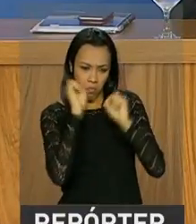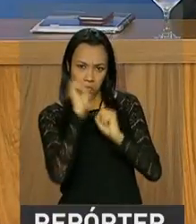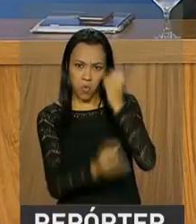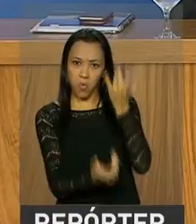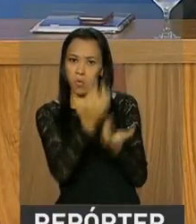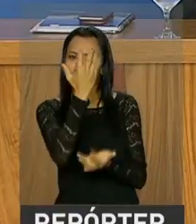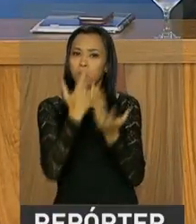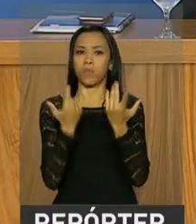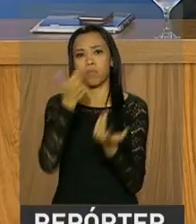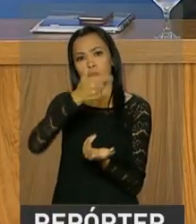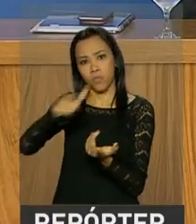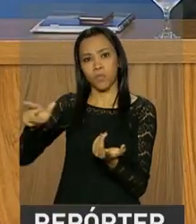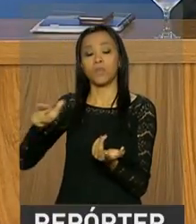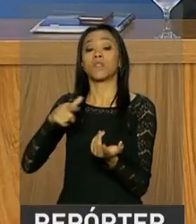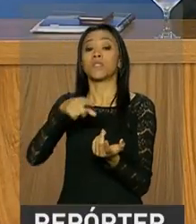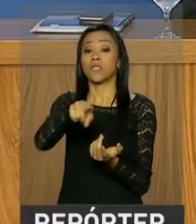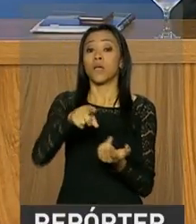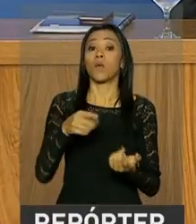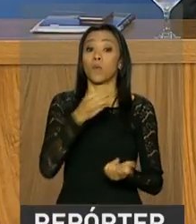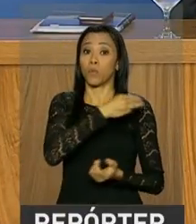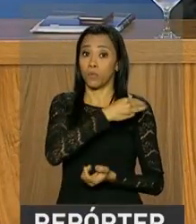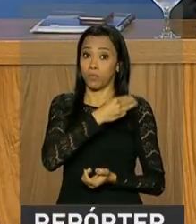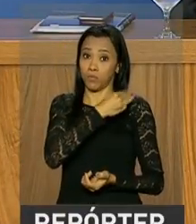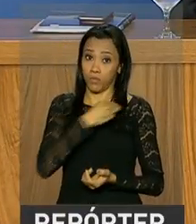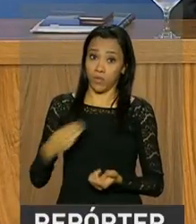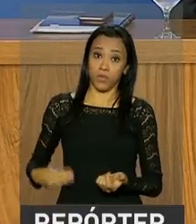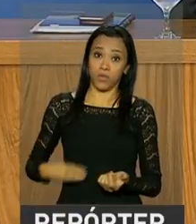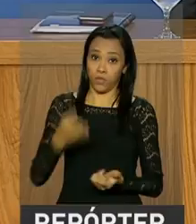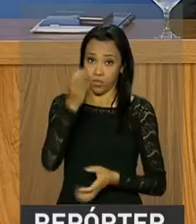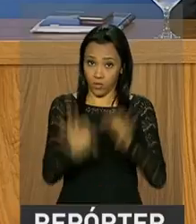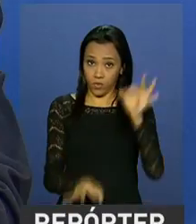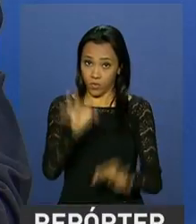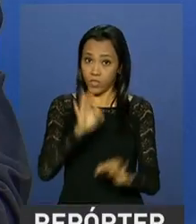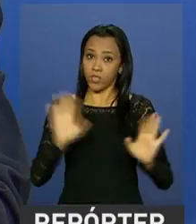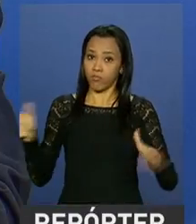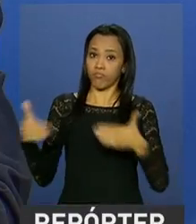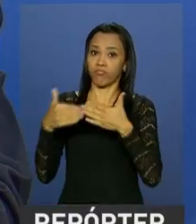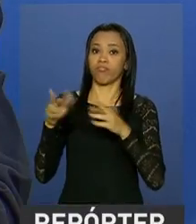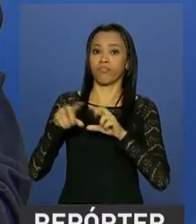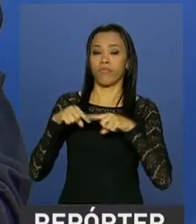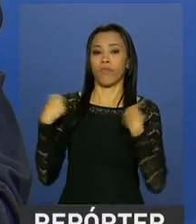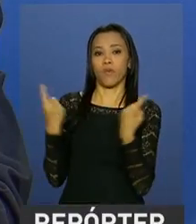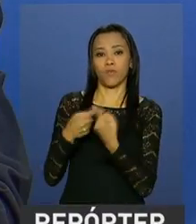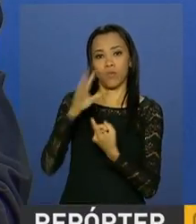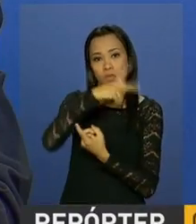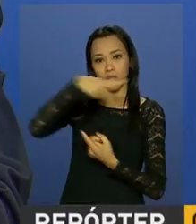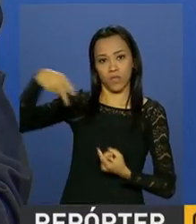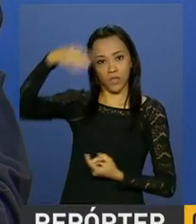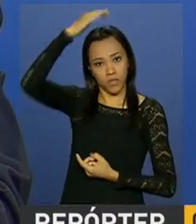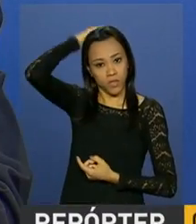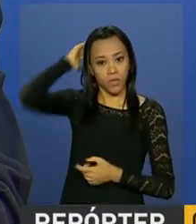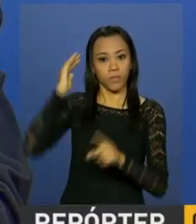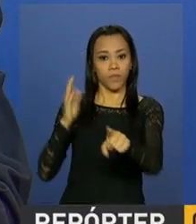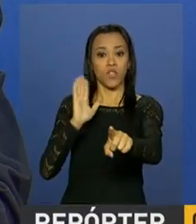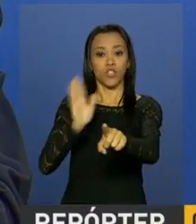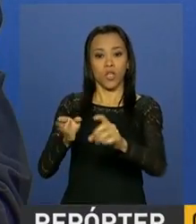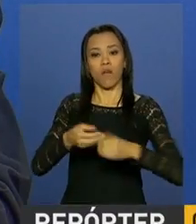ministro da Justiça, Osmar Serraglio, após reunião com o presidente Michel Temer. Nós já dispomos lá de 125